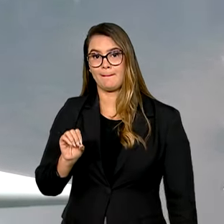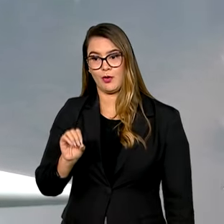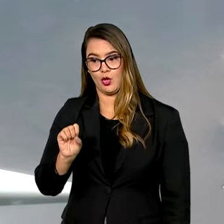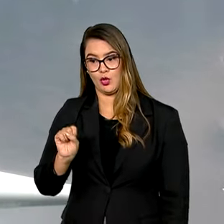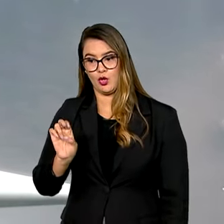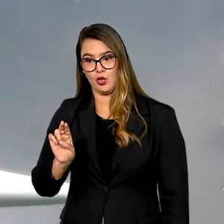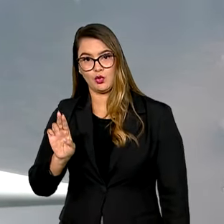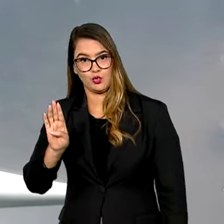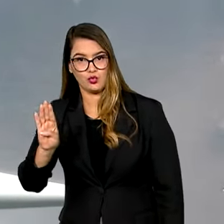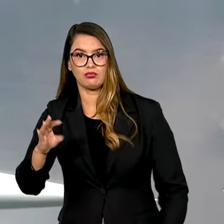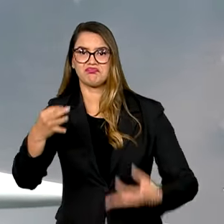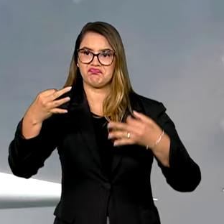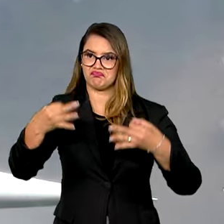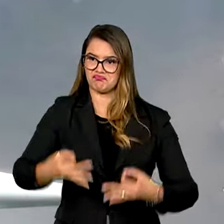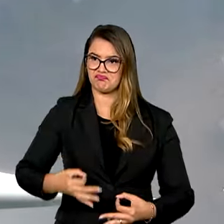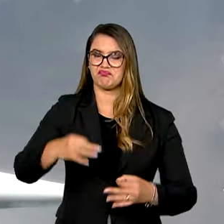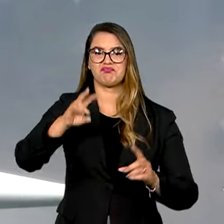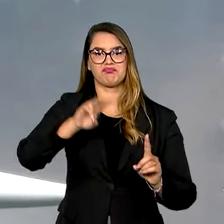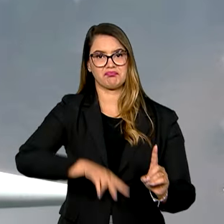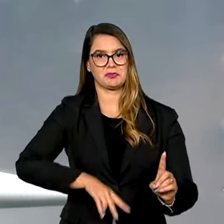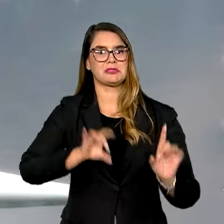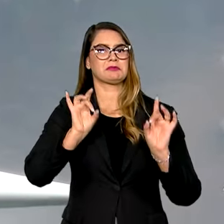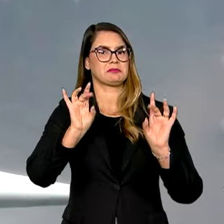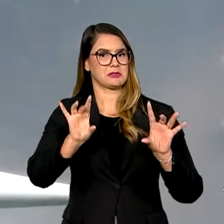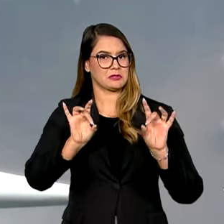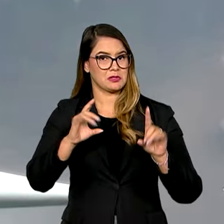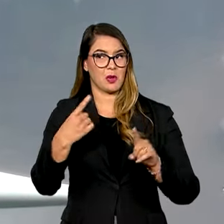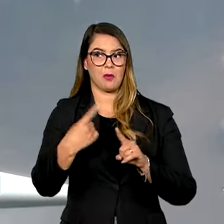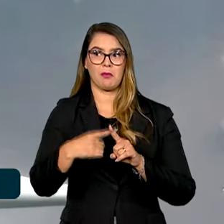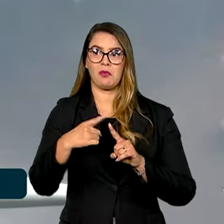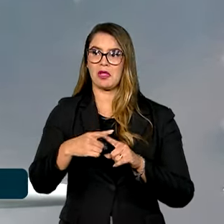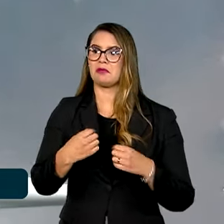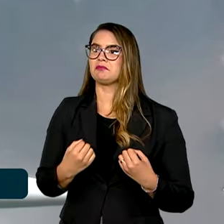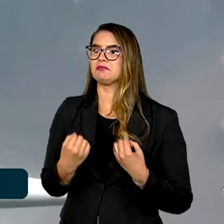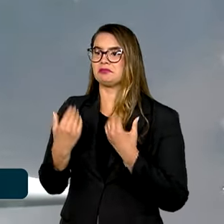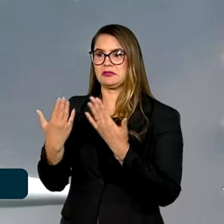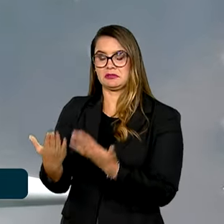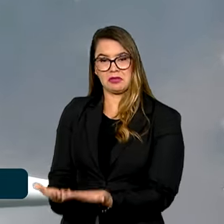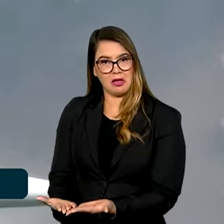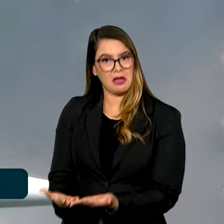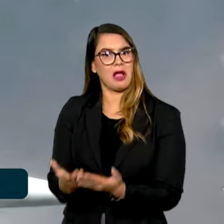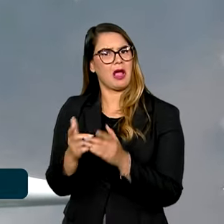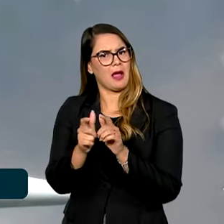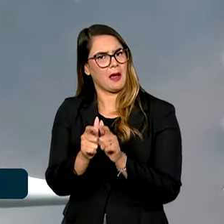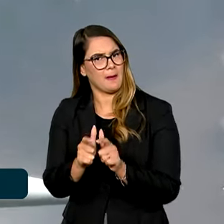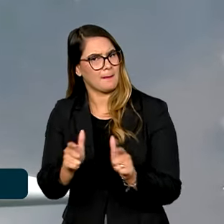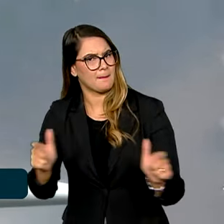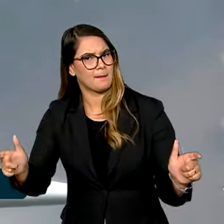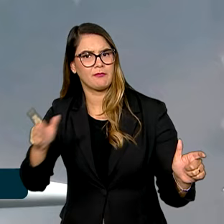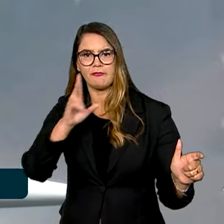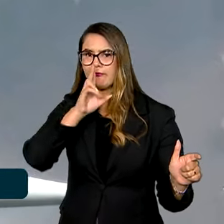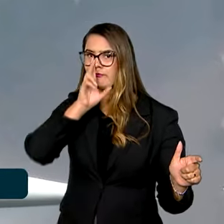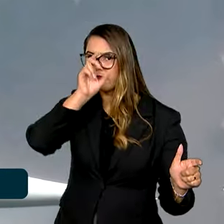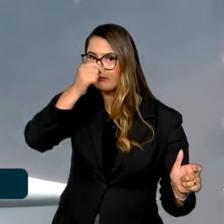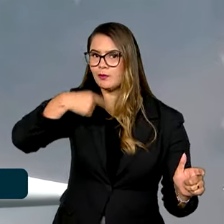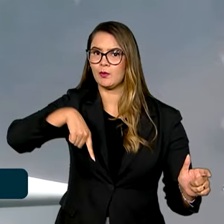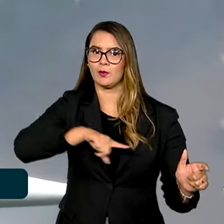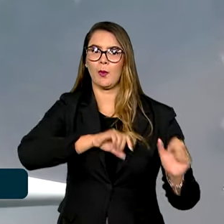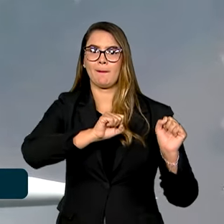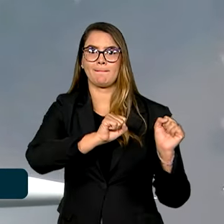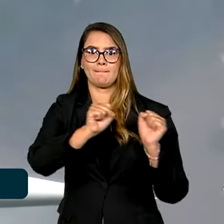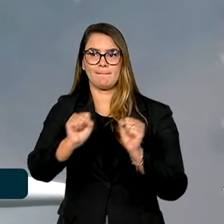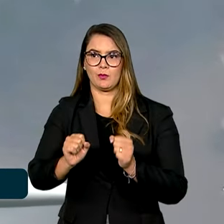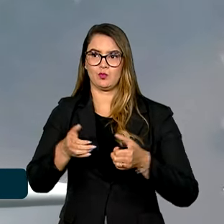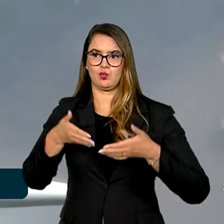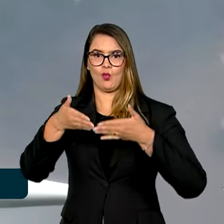é digna de um reconhecimento especial, pois suas entregas não apenas ampliam e fortalecem o nosso poder naval,